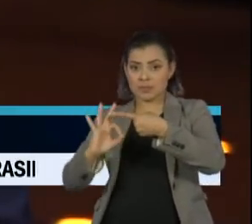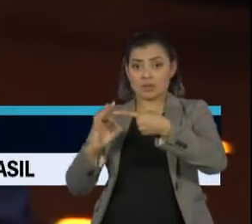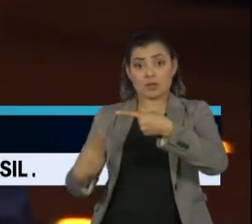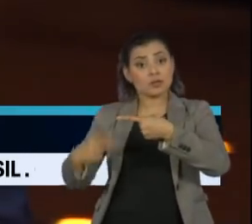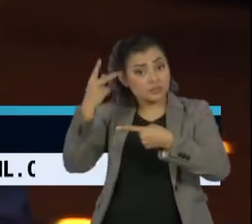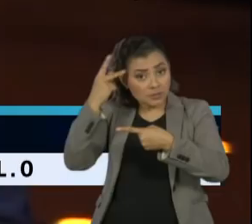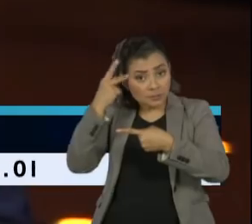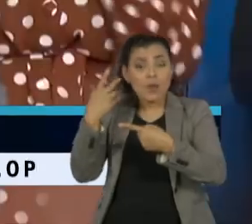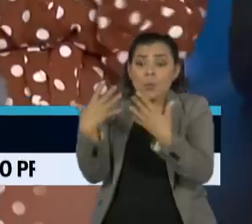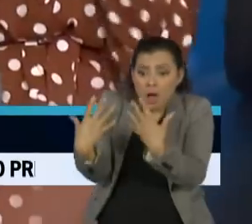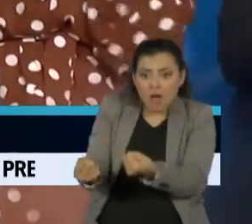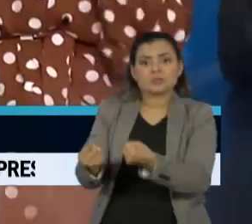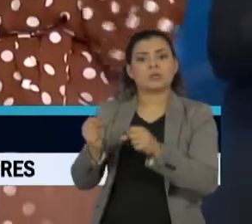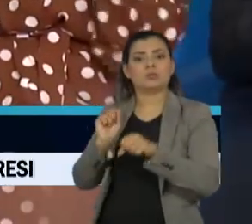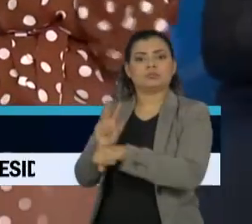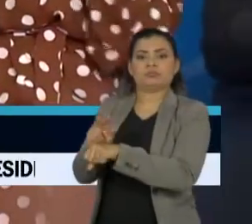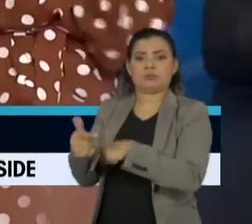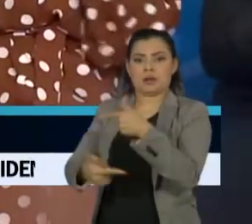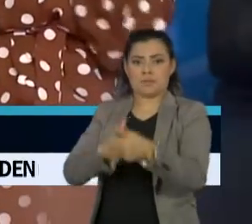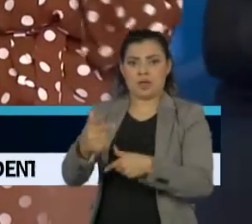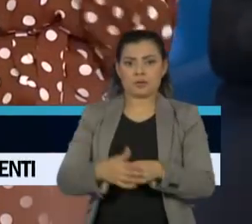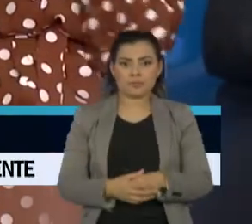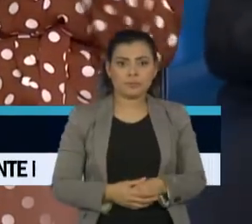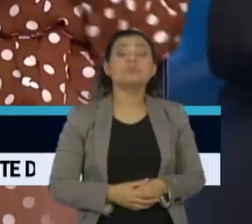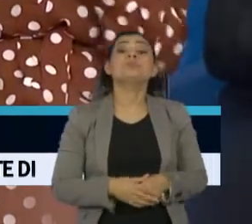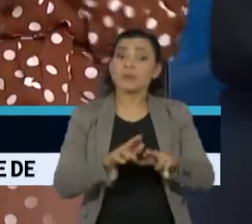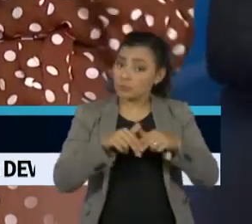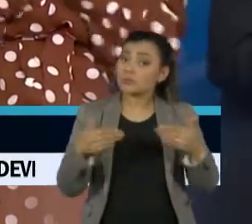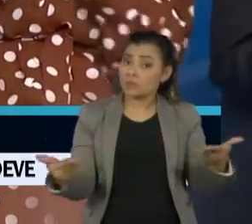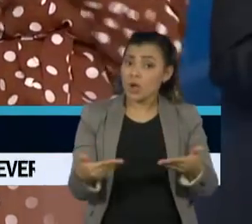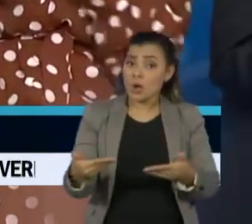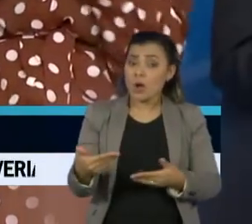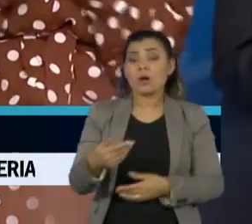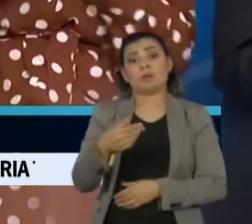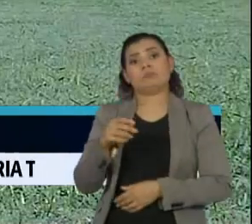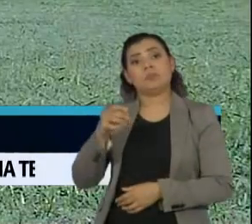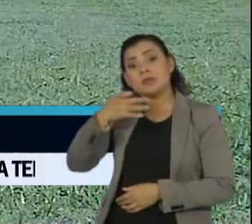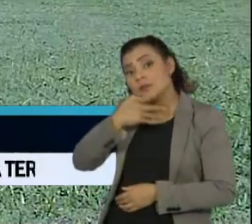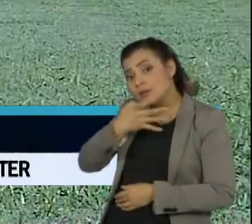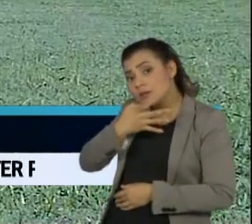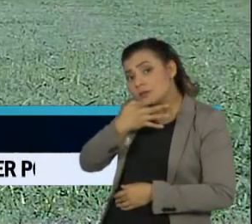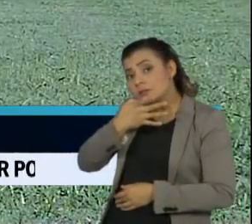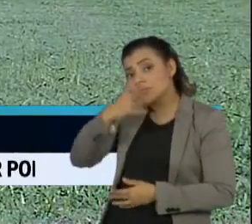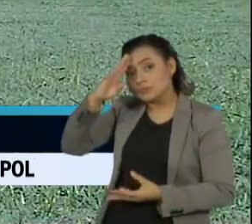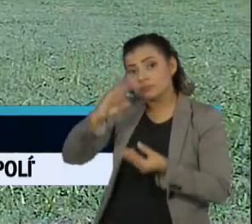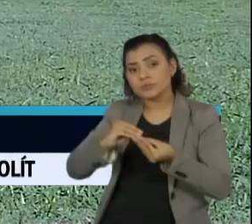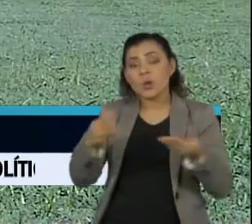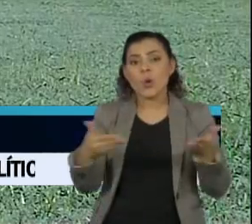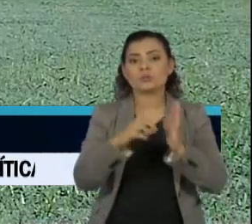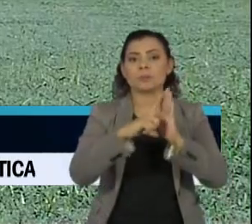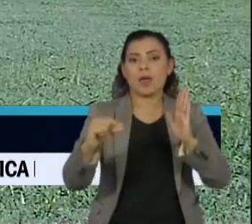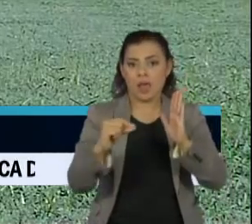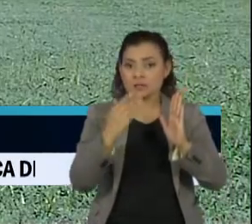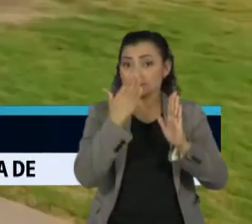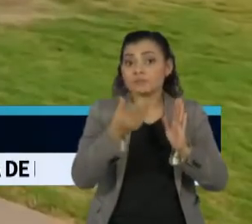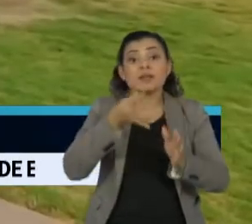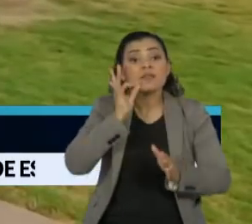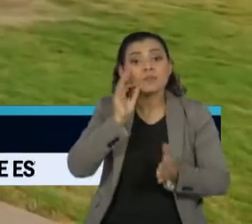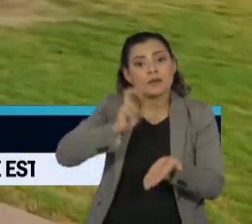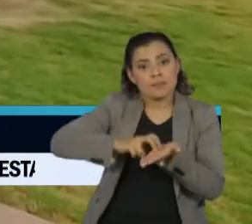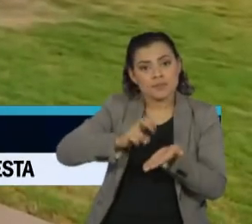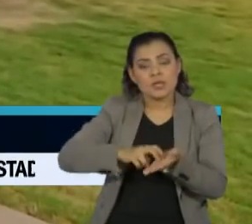a gente vai conferir agora. O desembarque de Regina Duarte do governo foi selado hoje no Palácio da Alvorada, durante café da manhã.